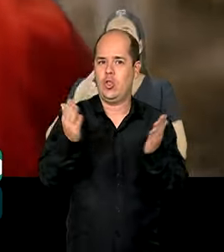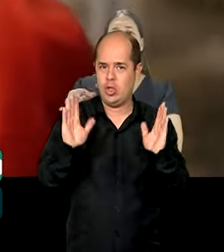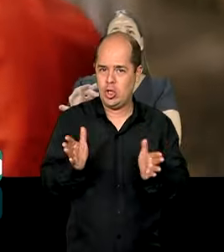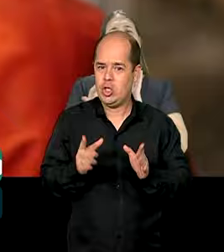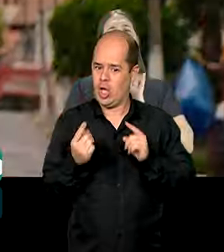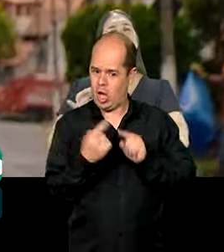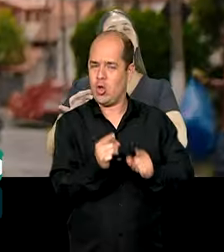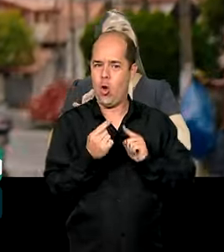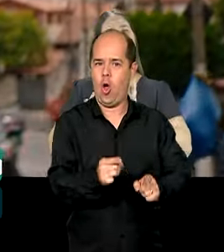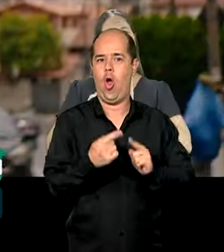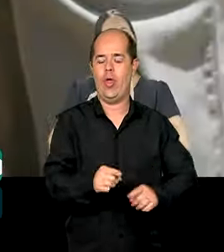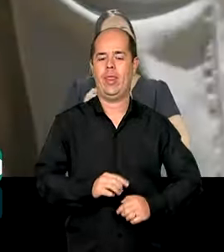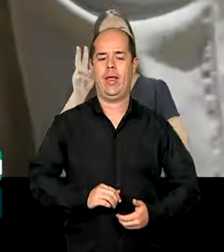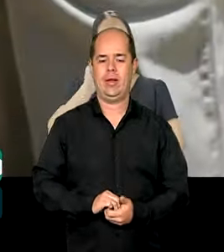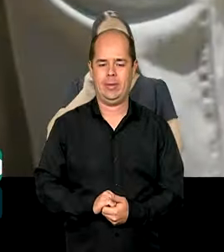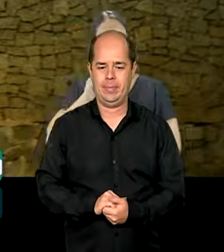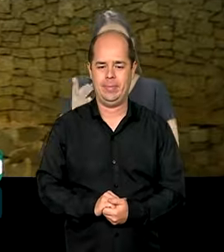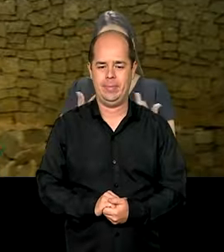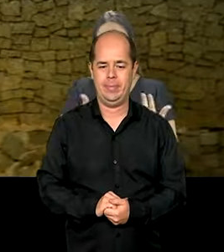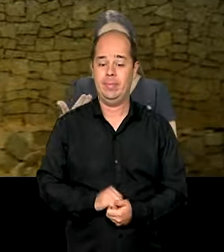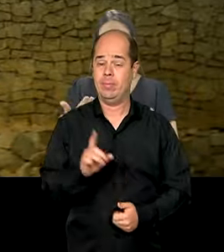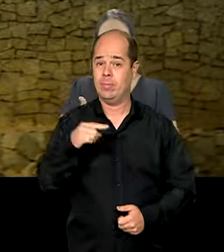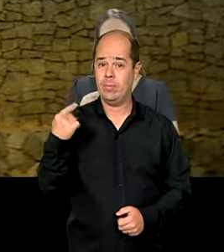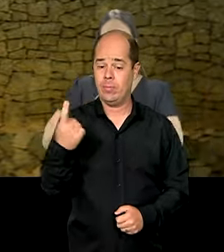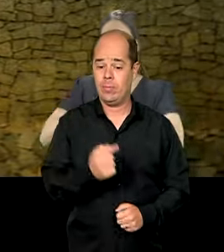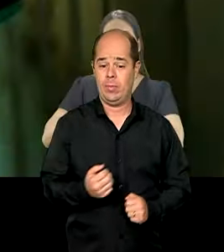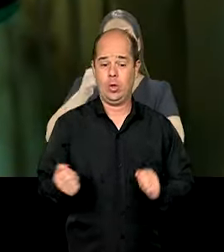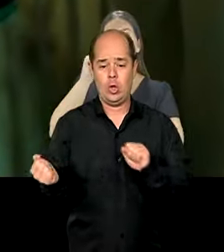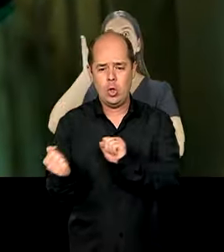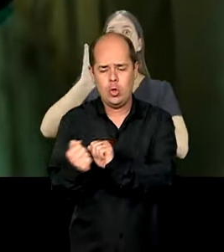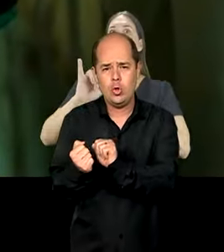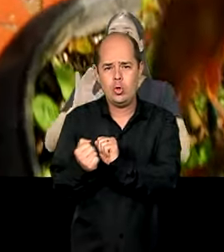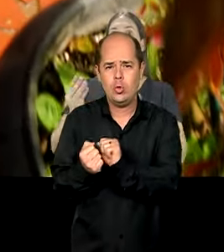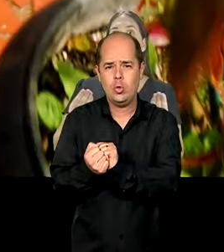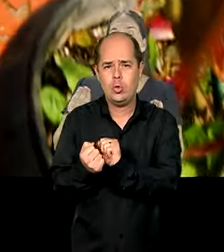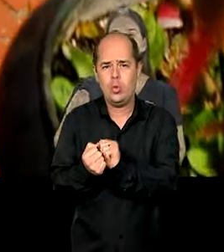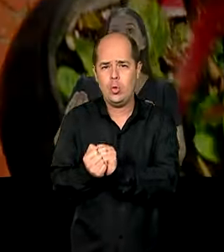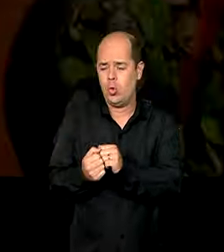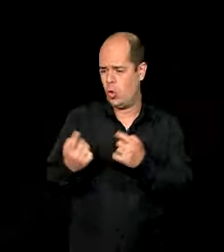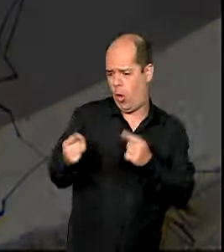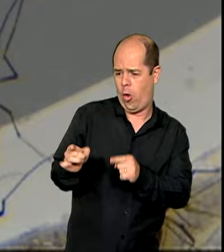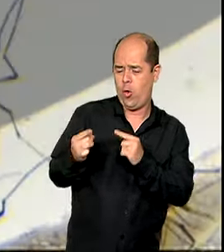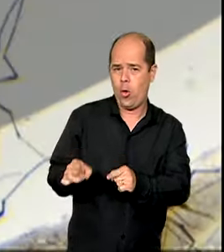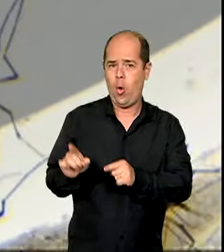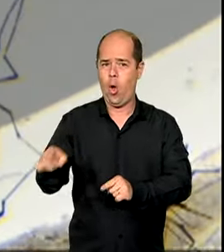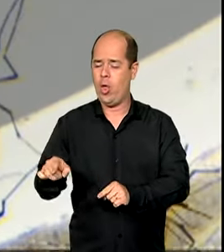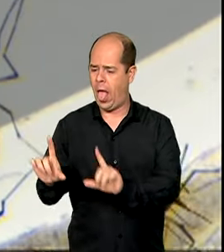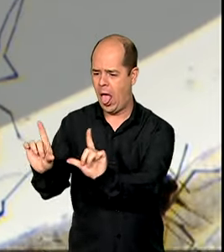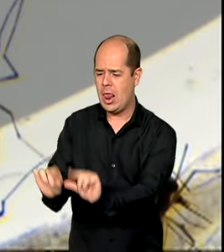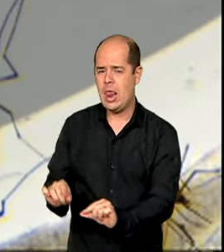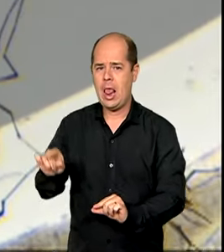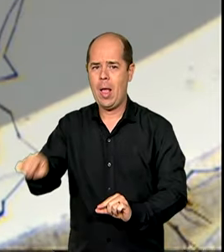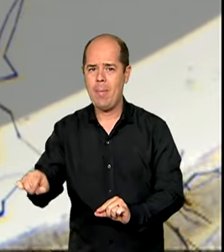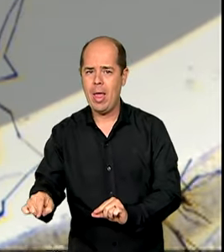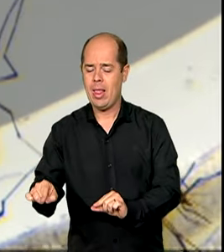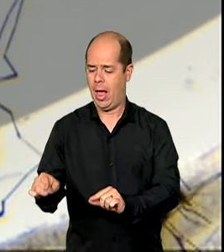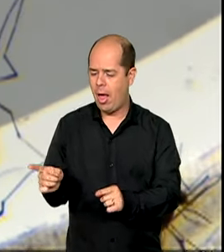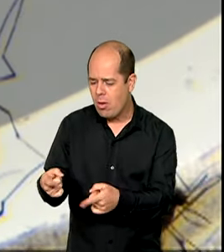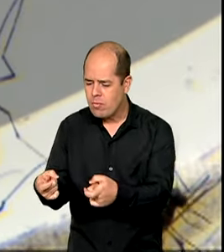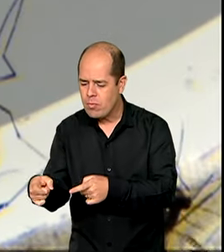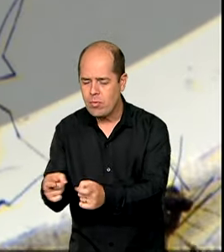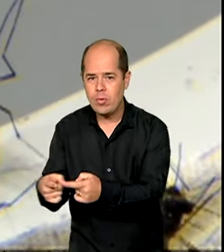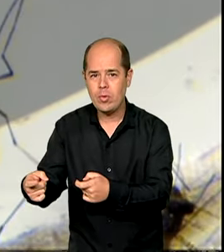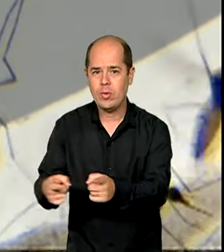juntos para que essas histórias não se repitam. Elimine os criadouros do mosquito. Geralmente o Aedes aegypti está